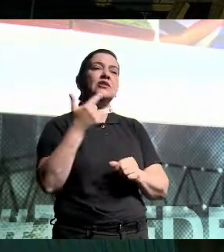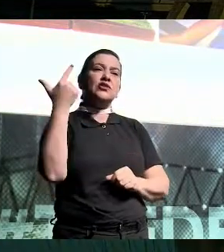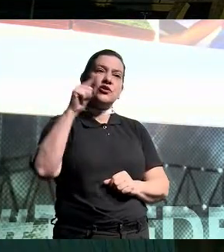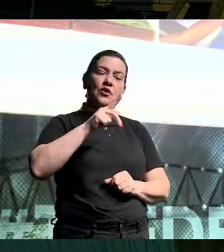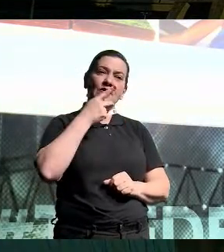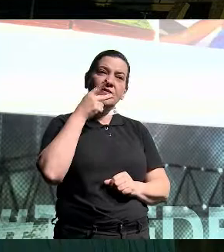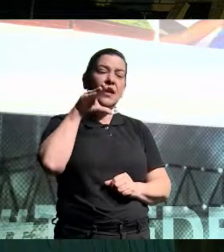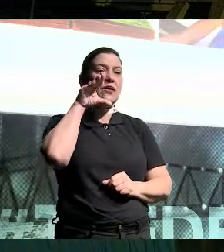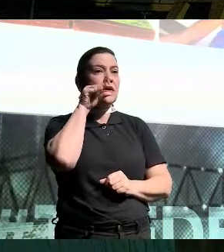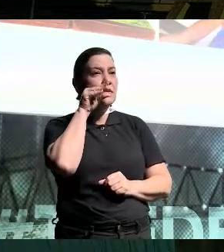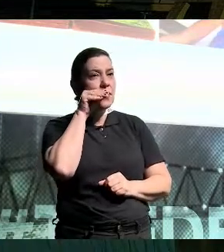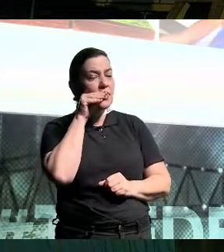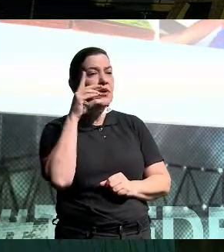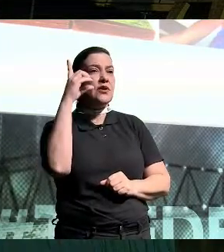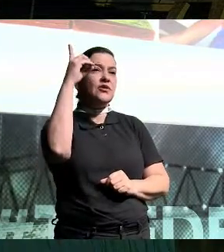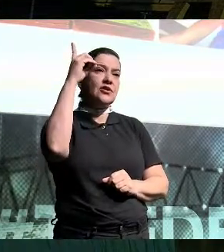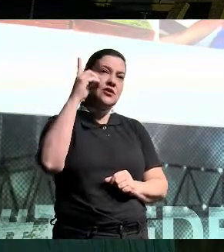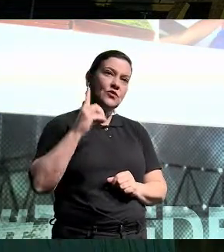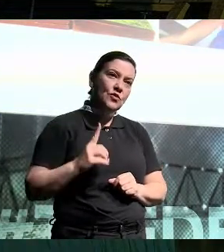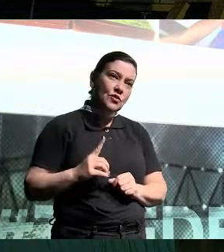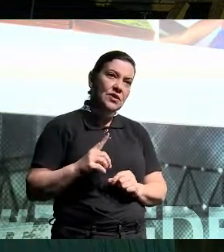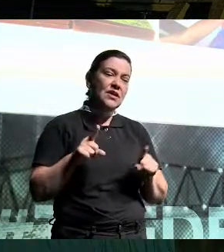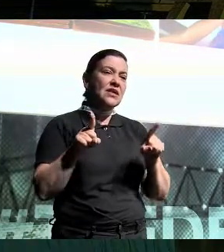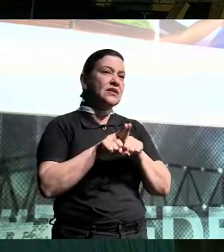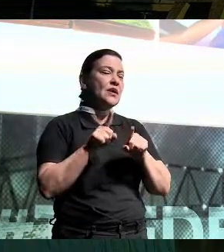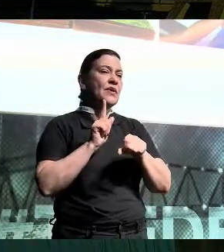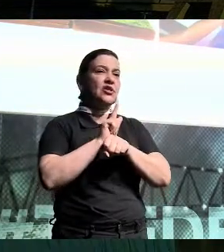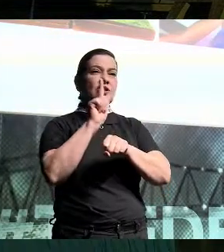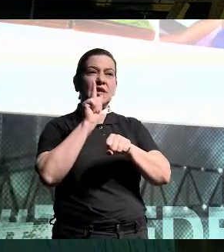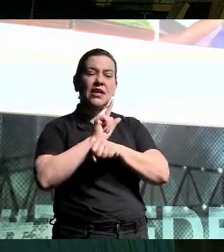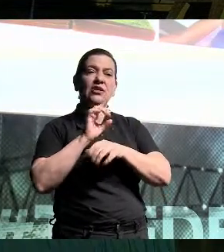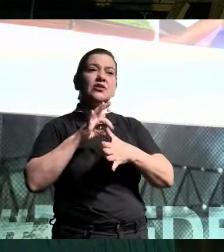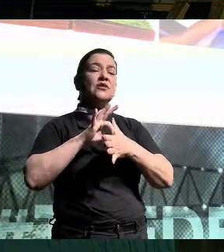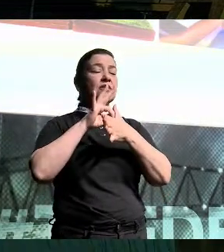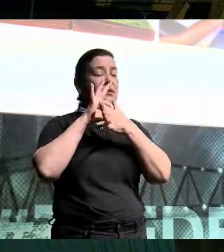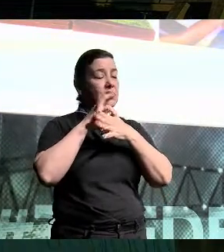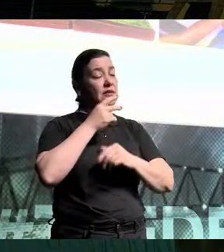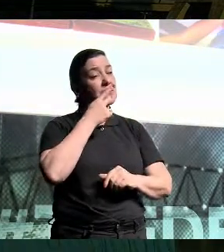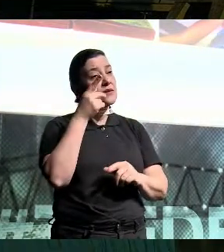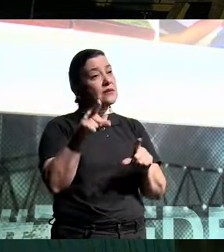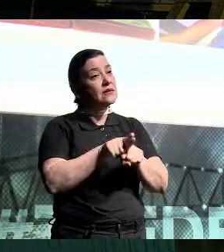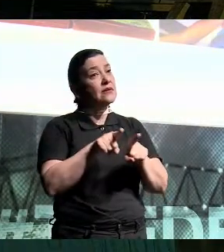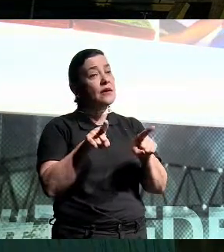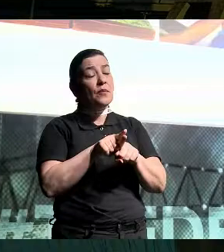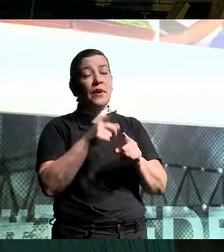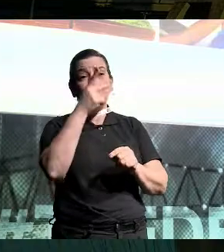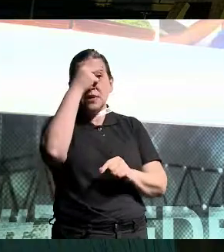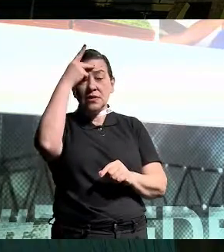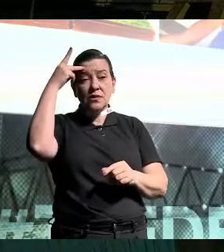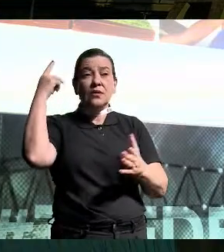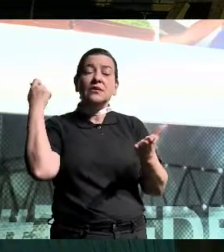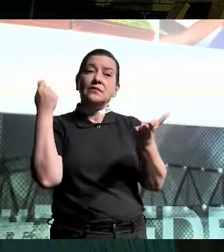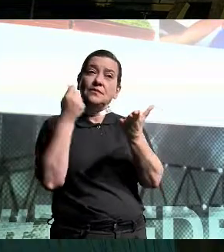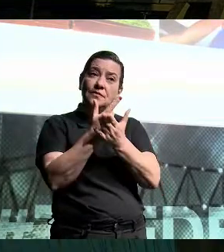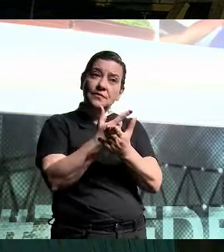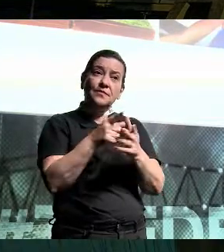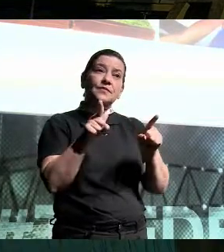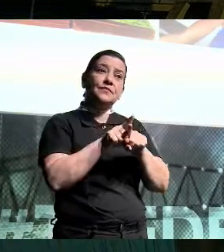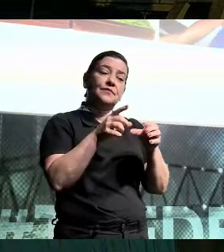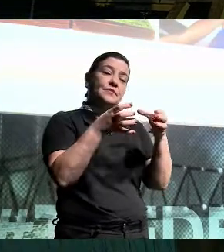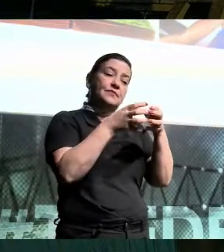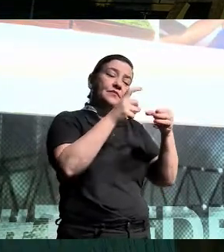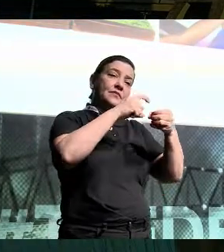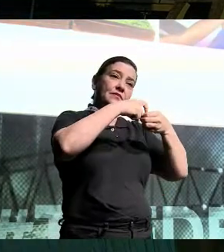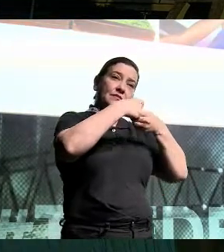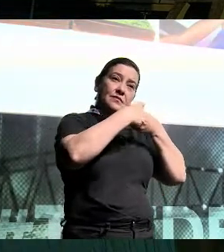colaboradores, diretoria, se leva os gerentes. Falamos também de consumidores final, falamos de acionistas,